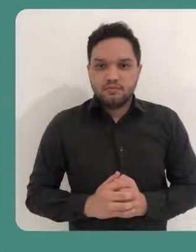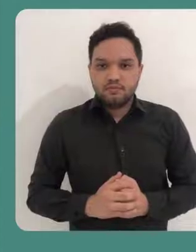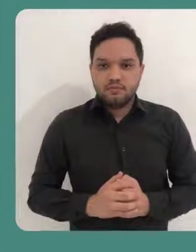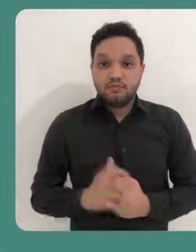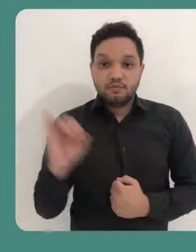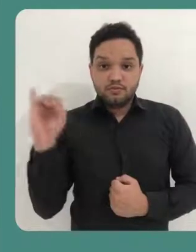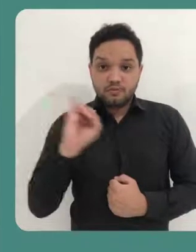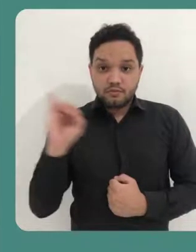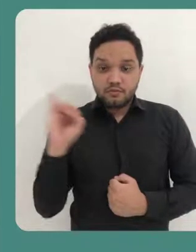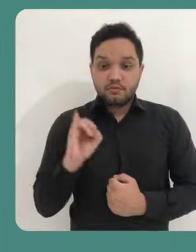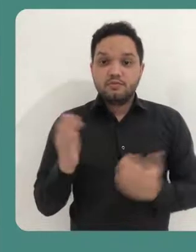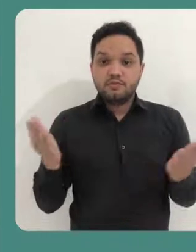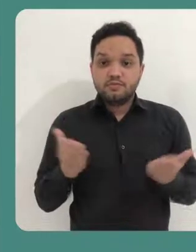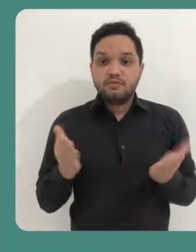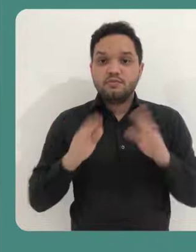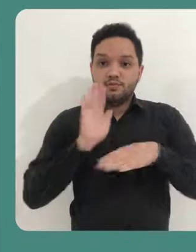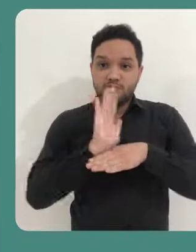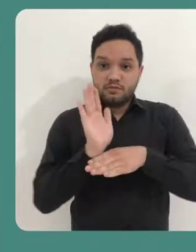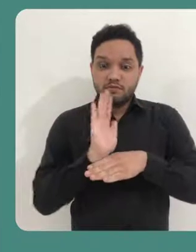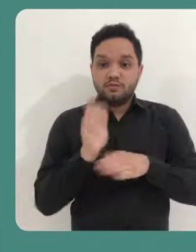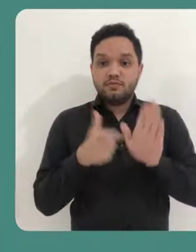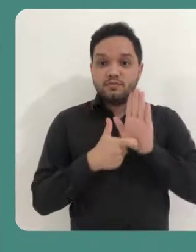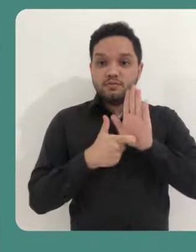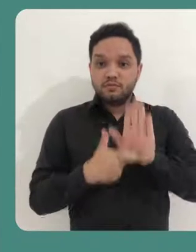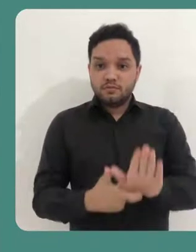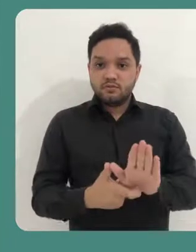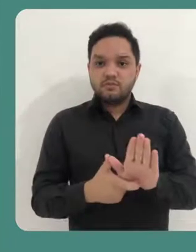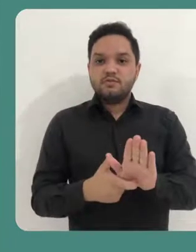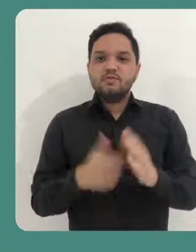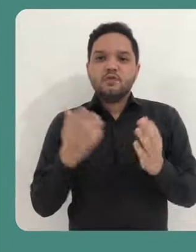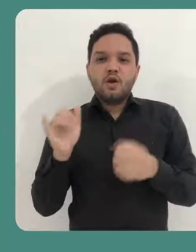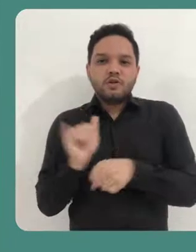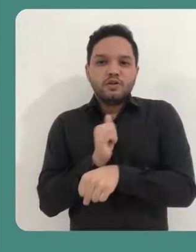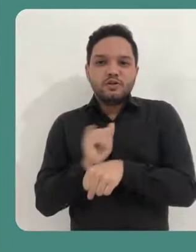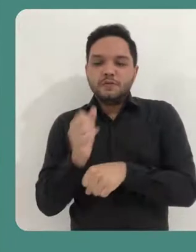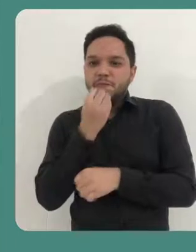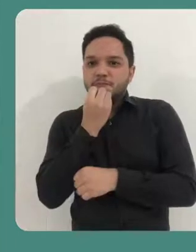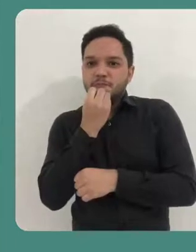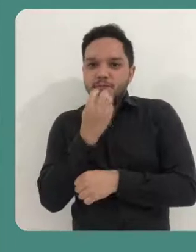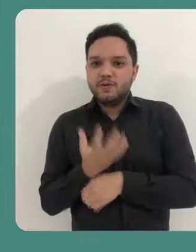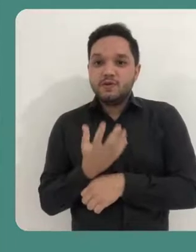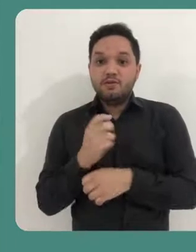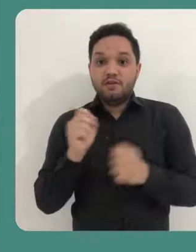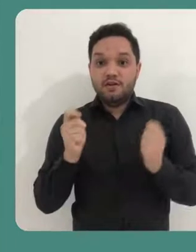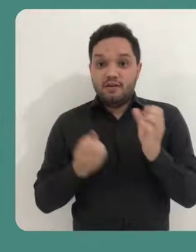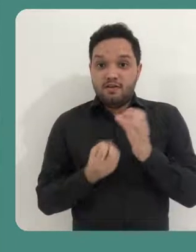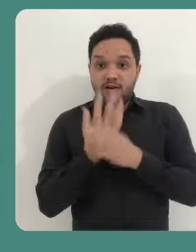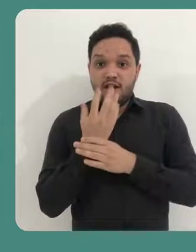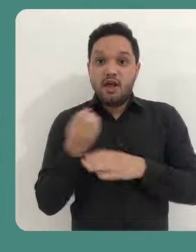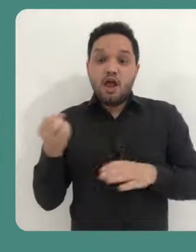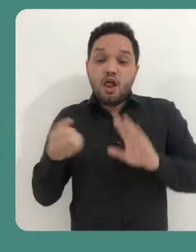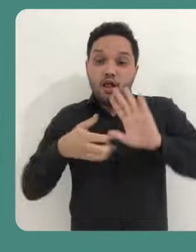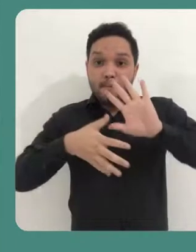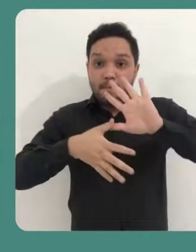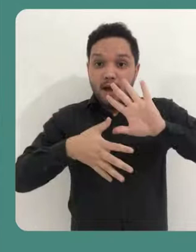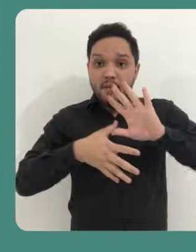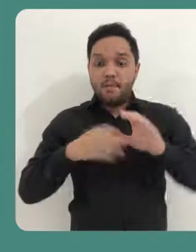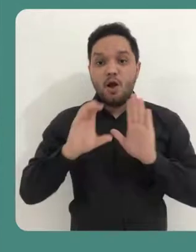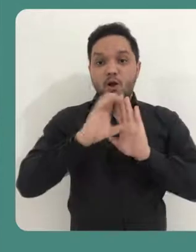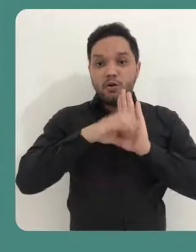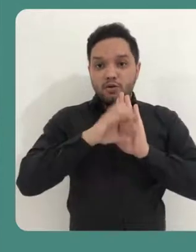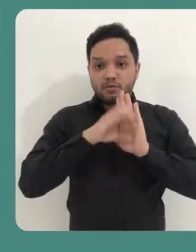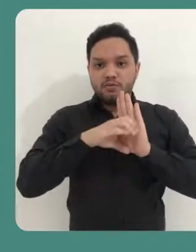Oi pessoal, neste vídeo eu quero mostrar para vocês uma ferramenta muito bacana para a criação de mapas